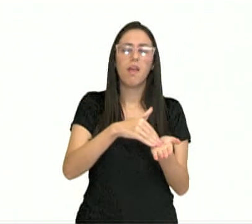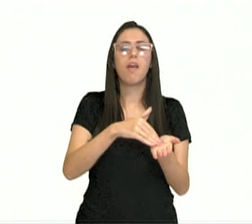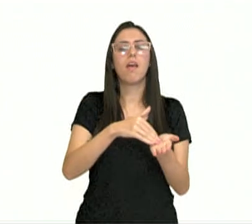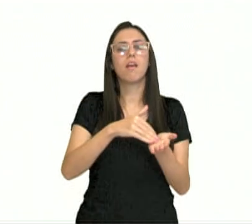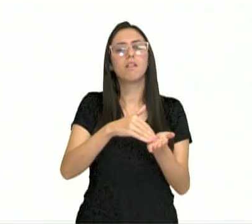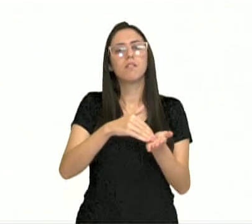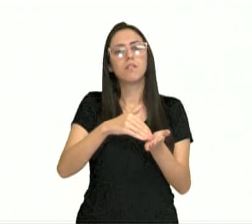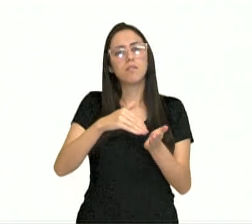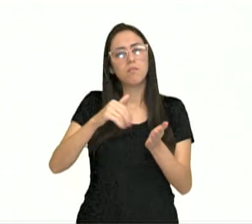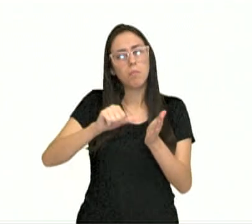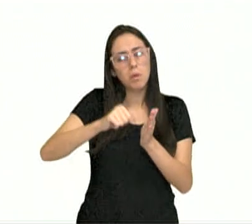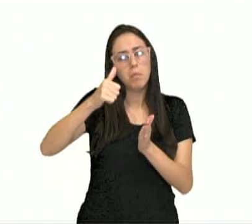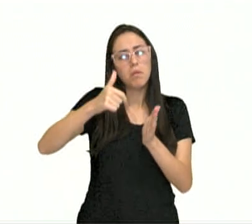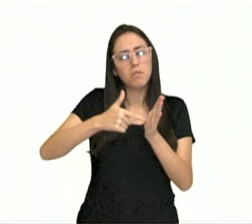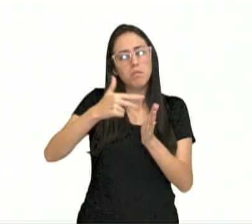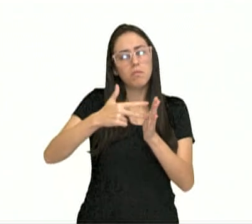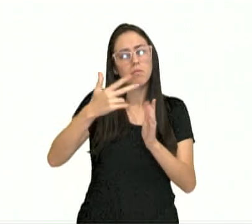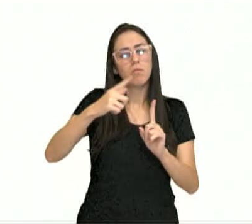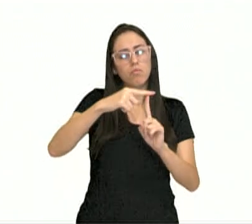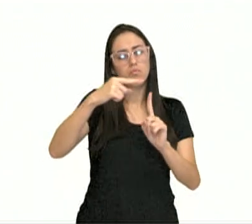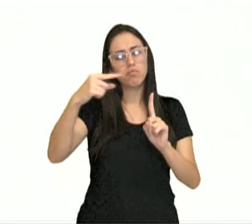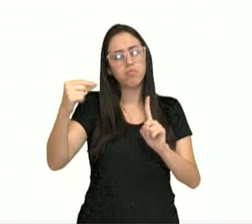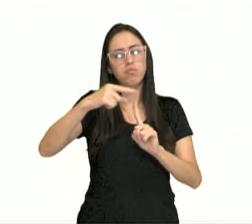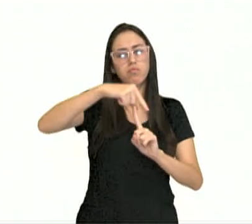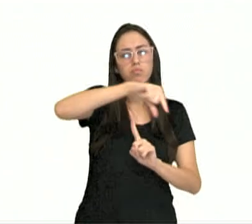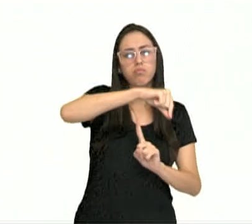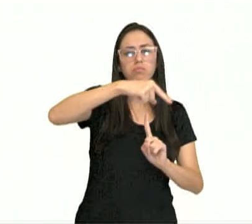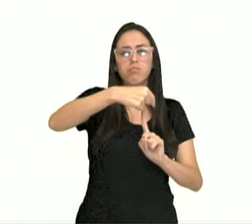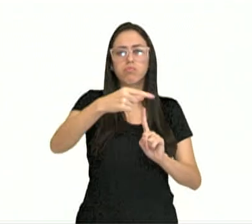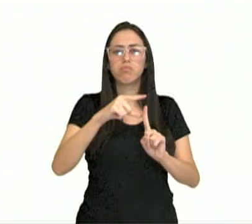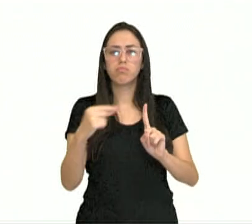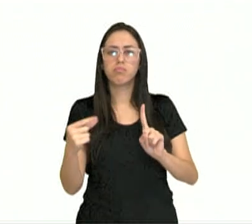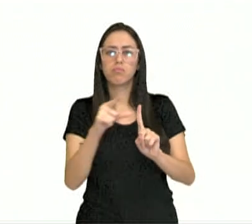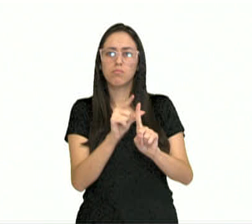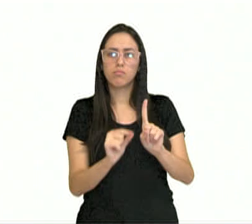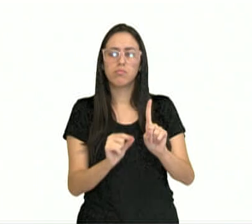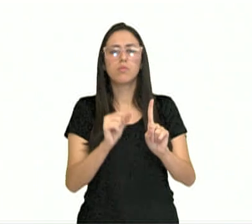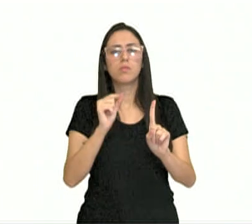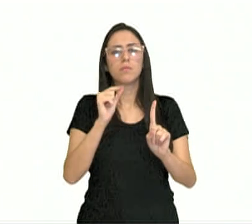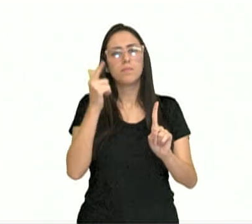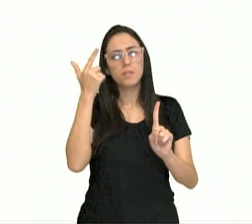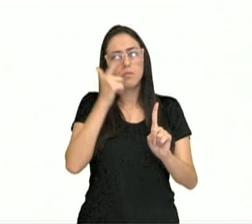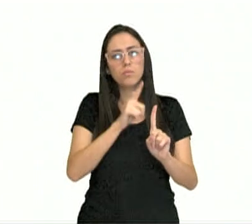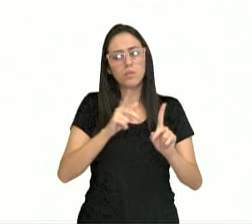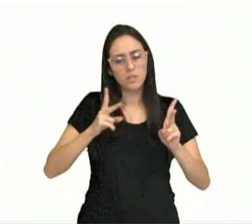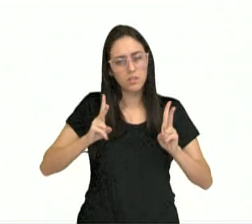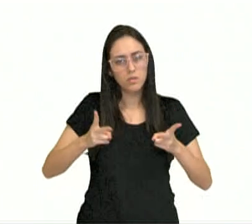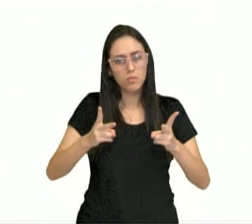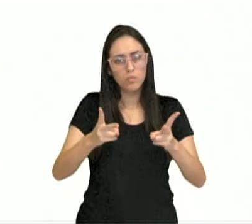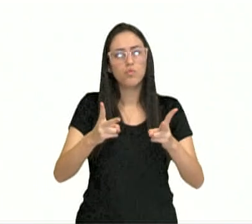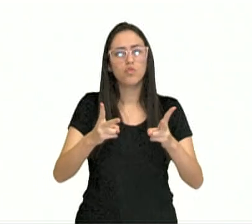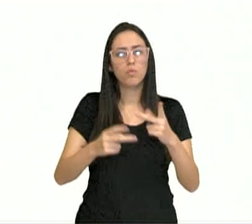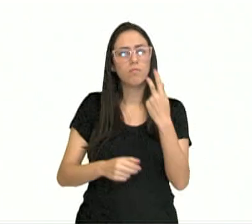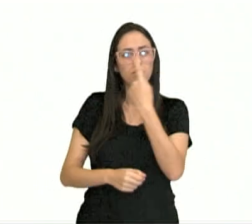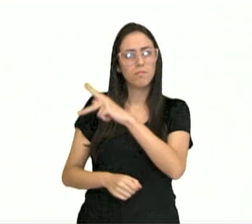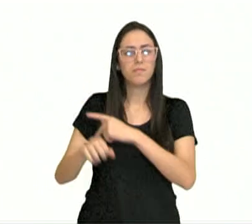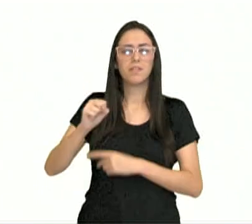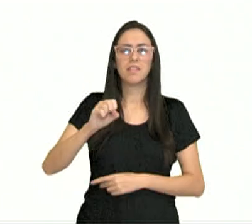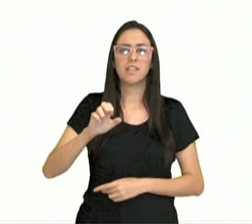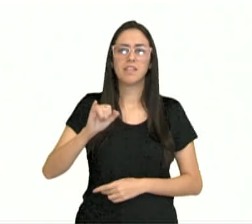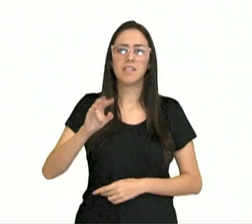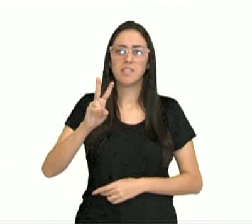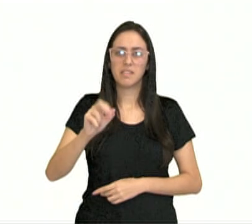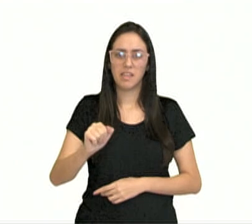suas primeiras folhas e aí sim ela produzir a sua seiva mais elaborada, a